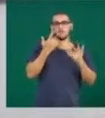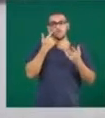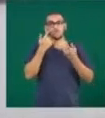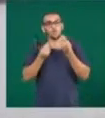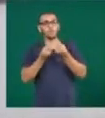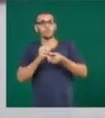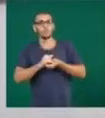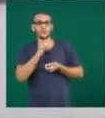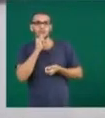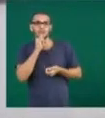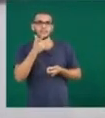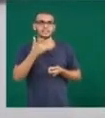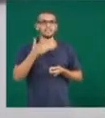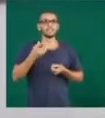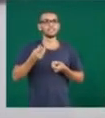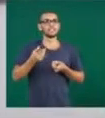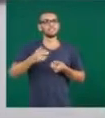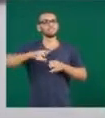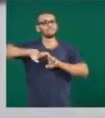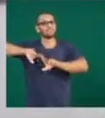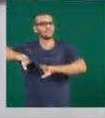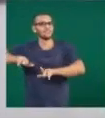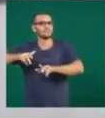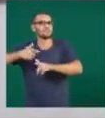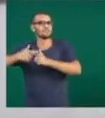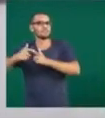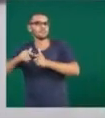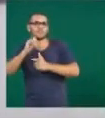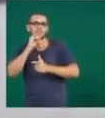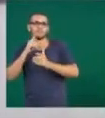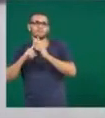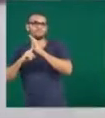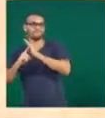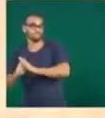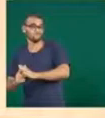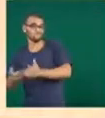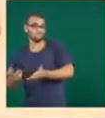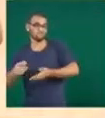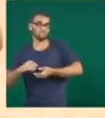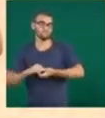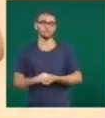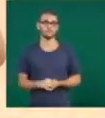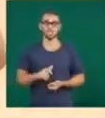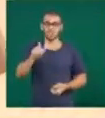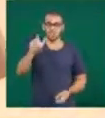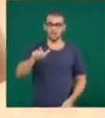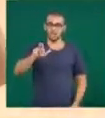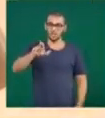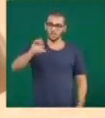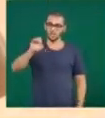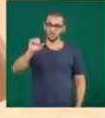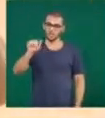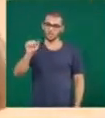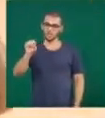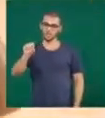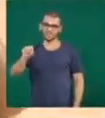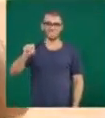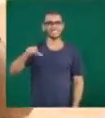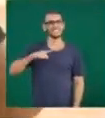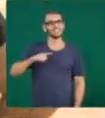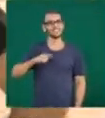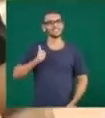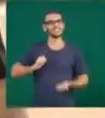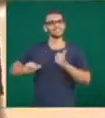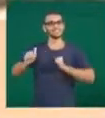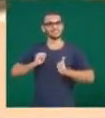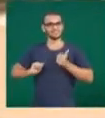a relação dele com outros problemas, como a depressão. Lucas tem transtorno de ansiedade. Ele conta